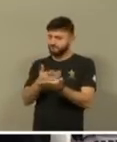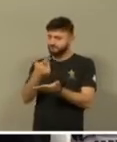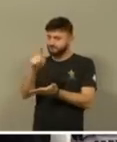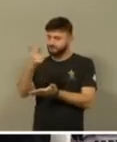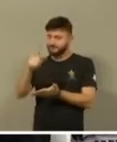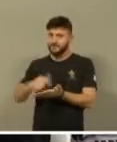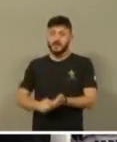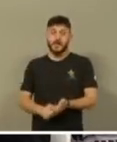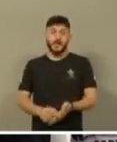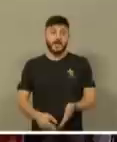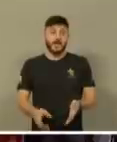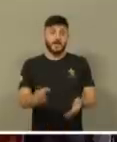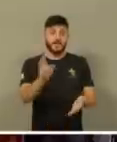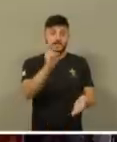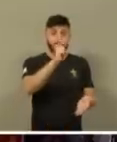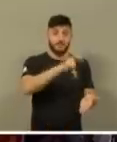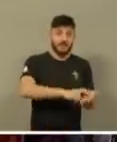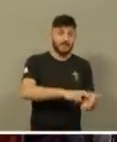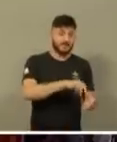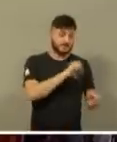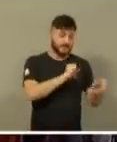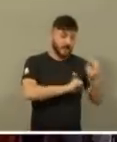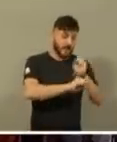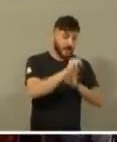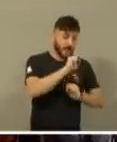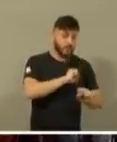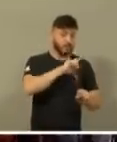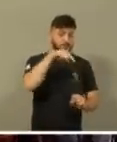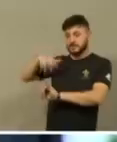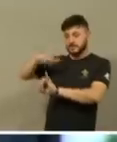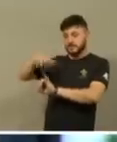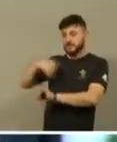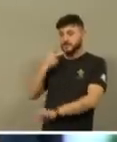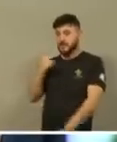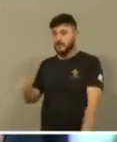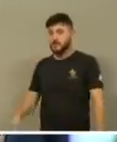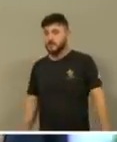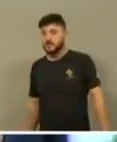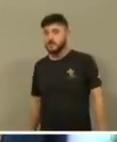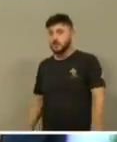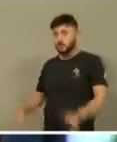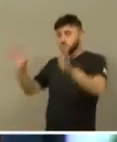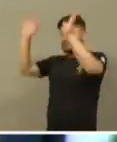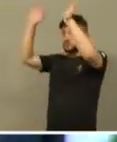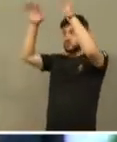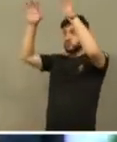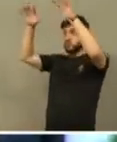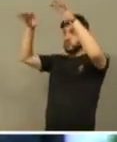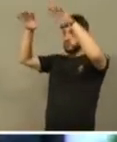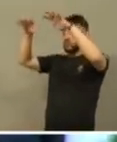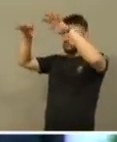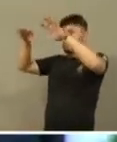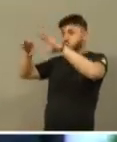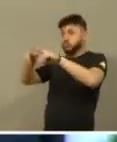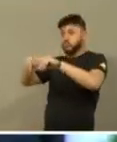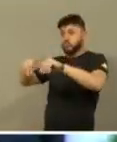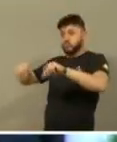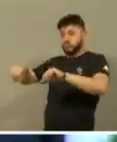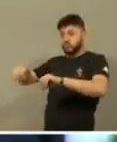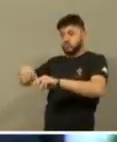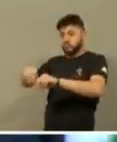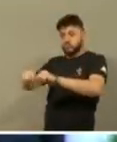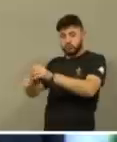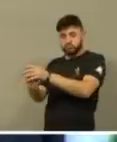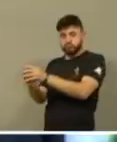e como a chuva e a neve, que caem do céu, para lá não voltam, sem antes molhar a terra, tornando-a